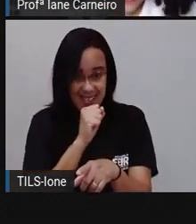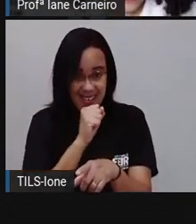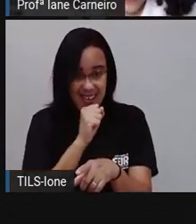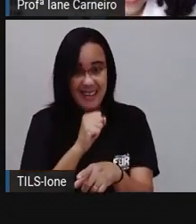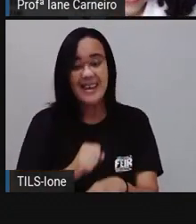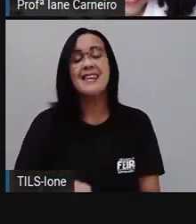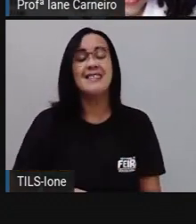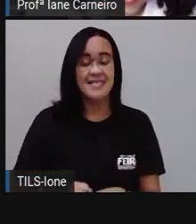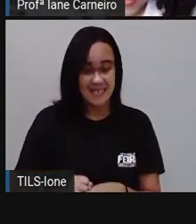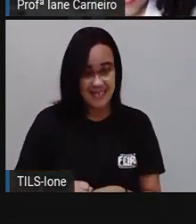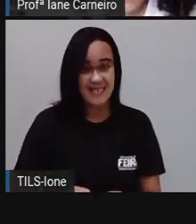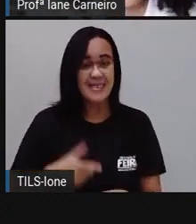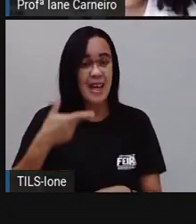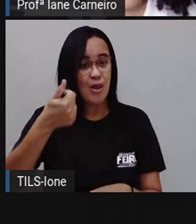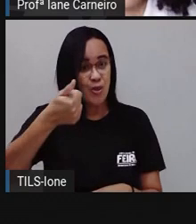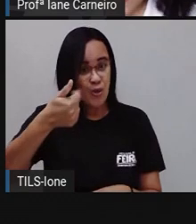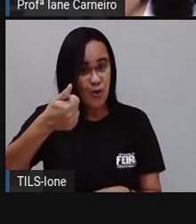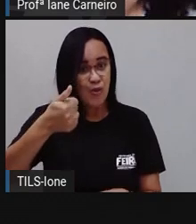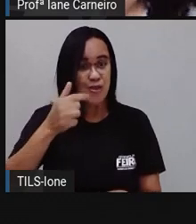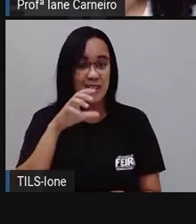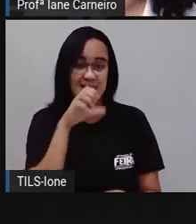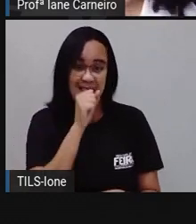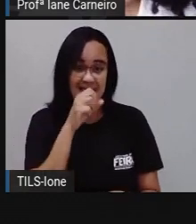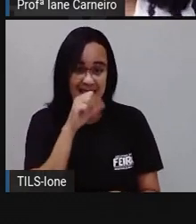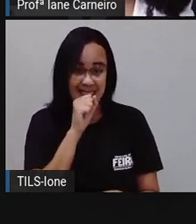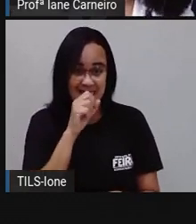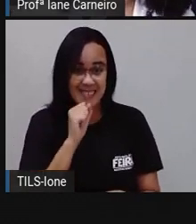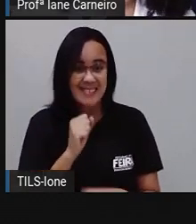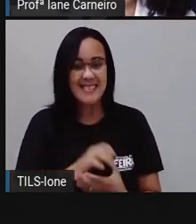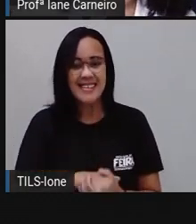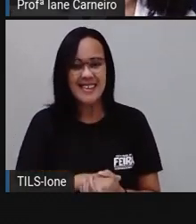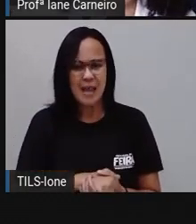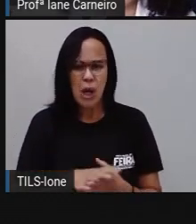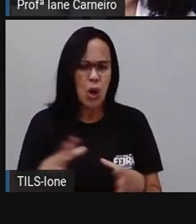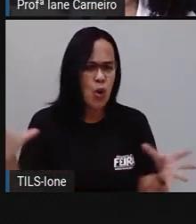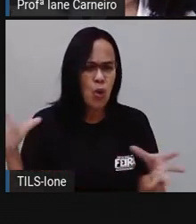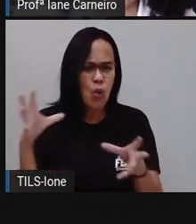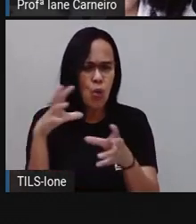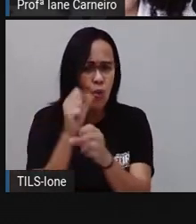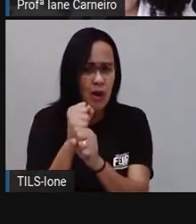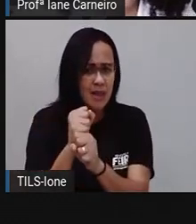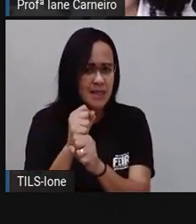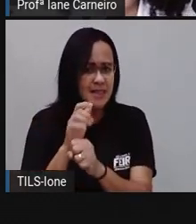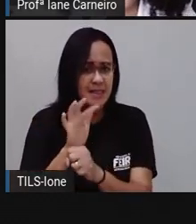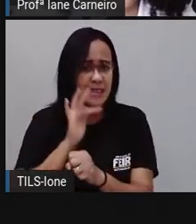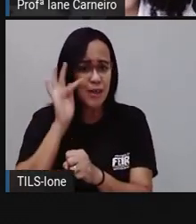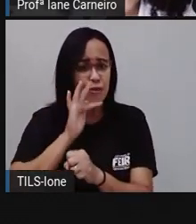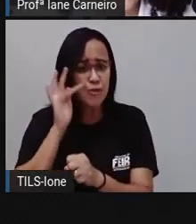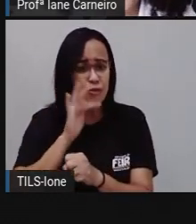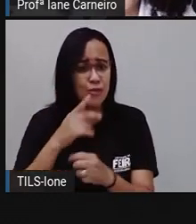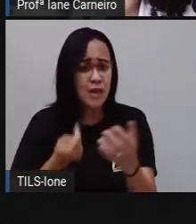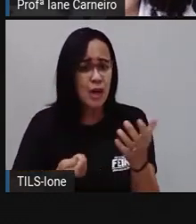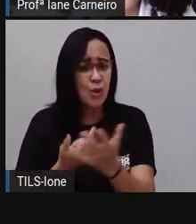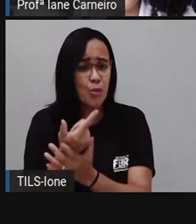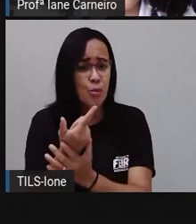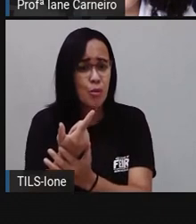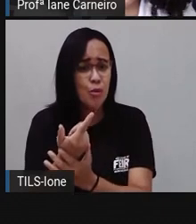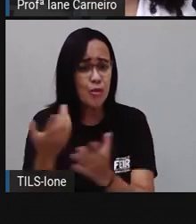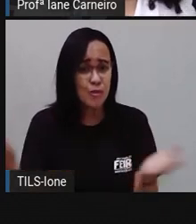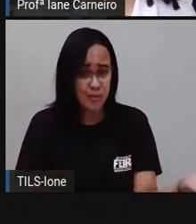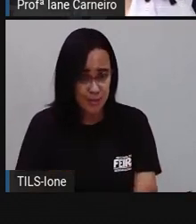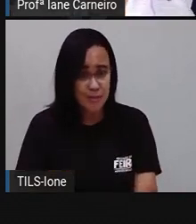uma dezena é igual a dez. Então, a gente já sabe. Deixa eu mudar aqui a cor.